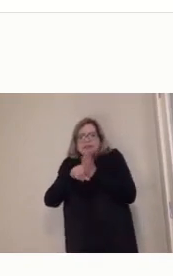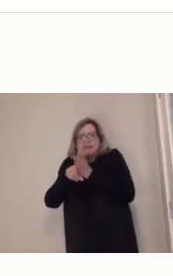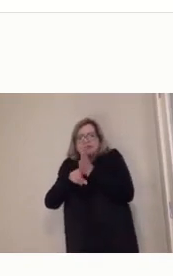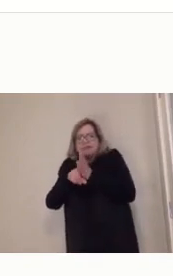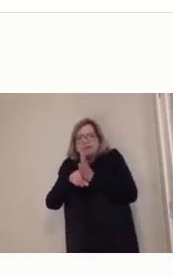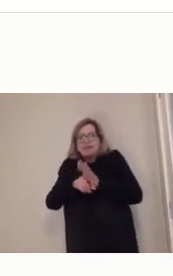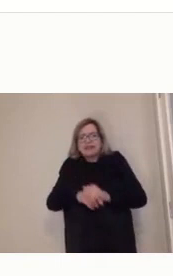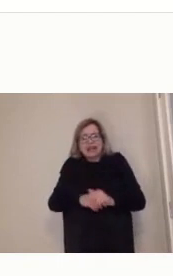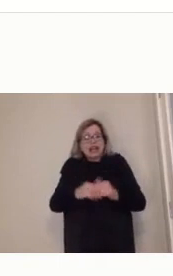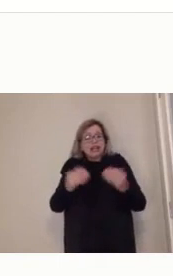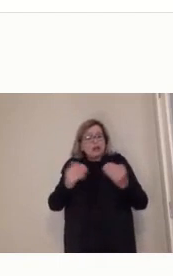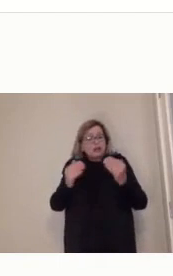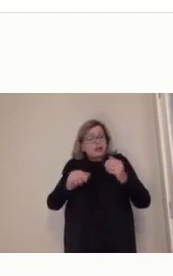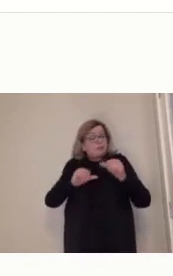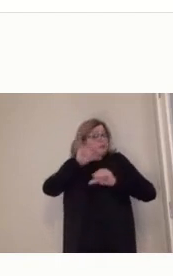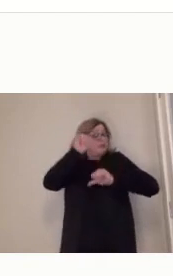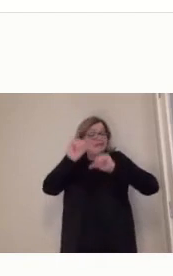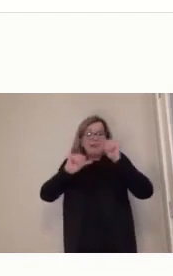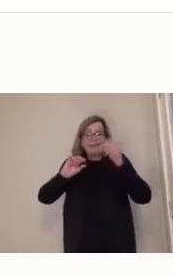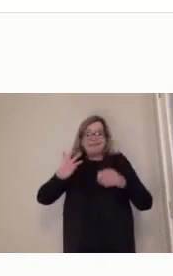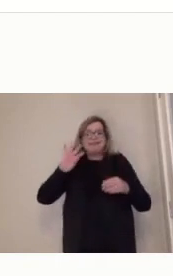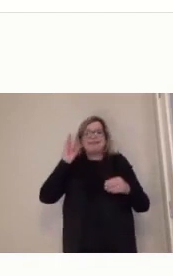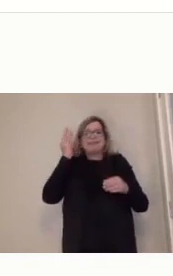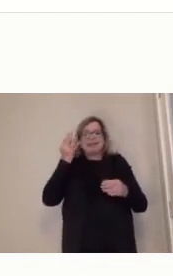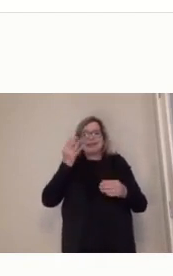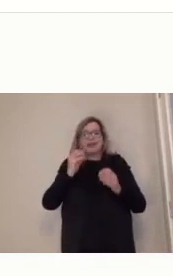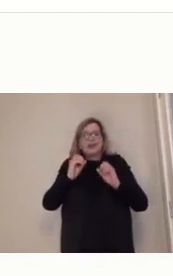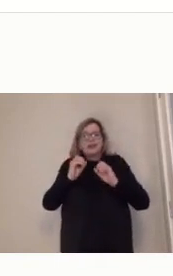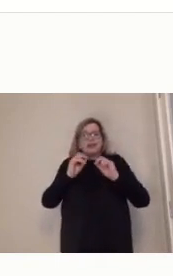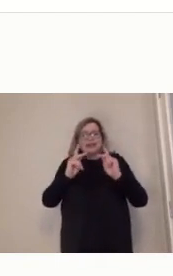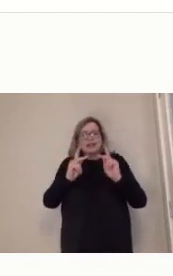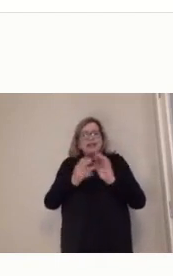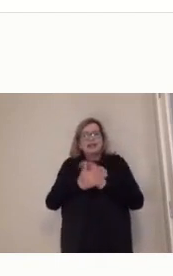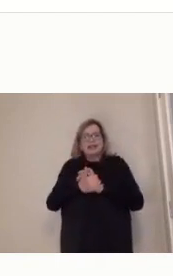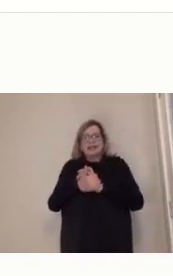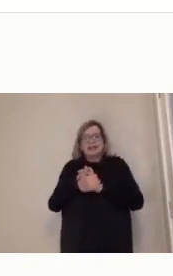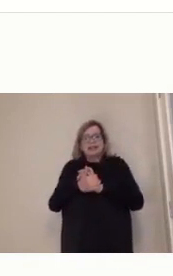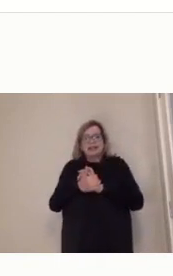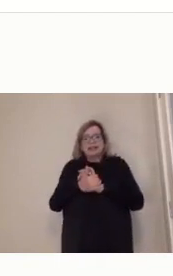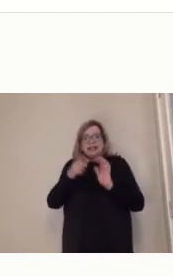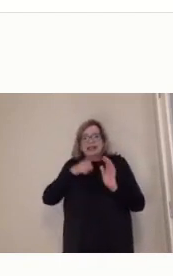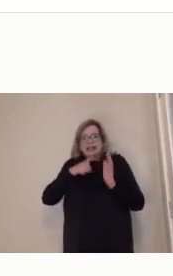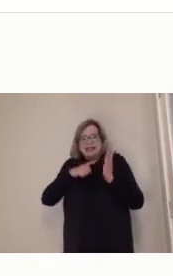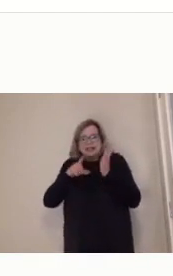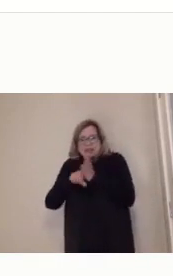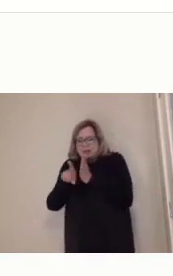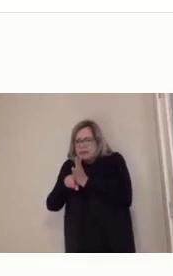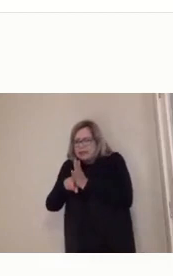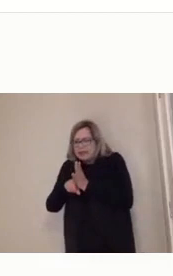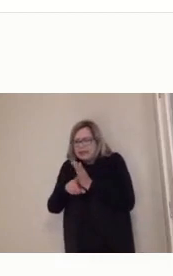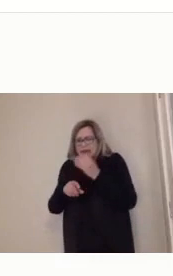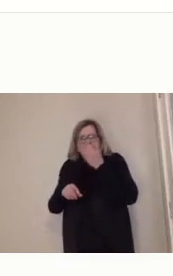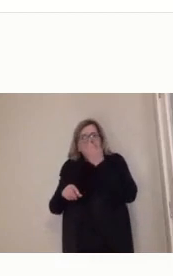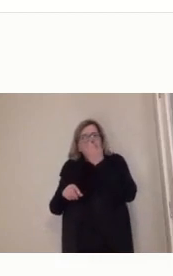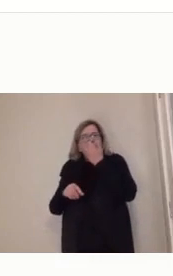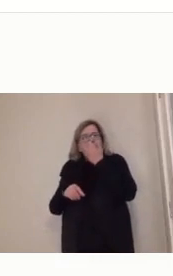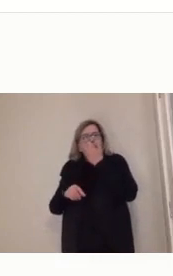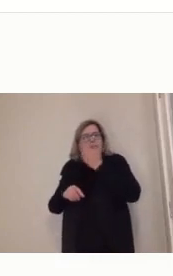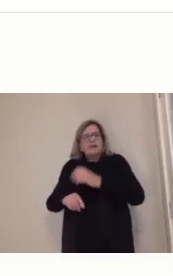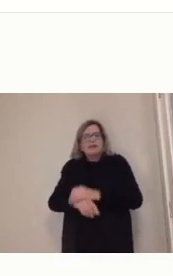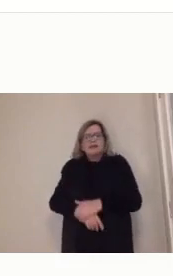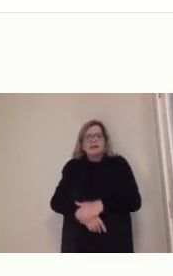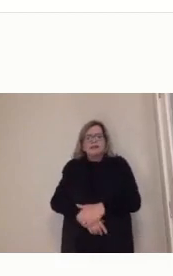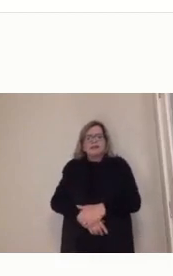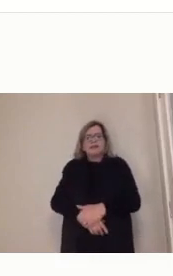Sim, sim. Eu respondi até, comentei isso com o Felipe, né? E alguém também já está, a Scleia, dizendo que também